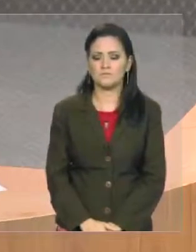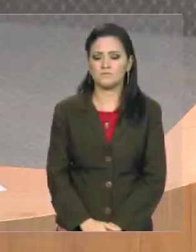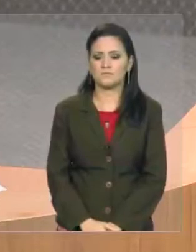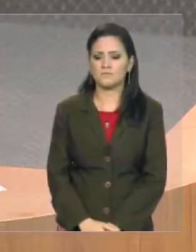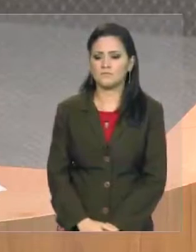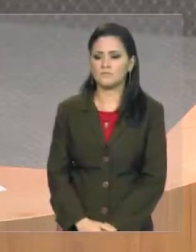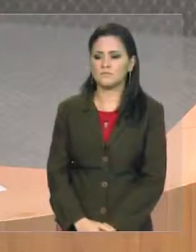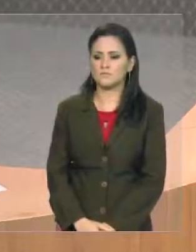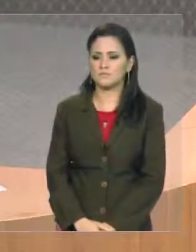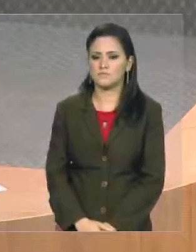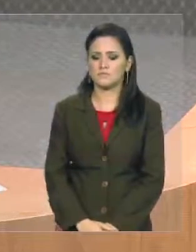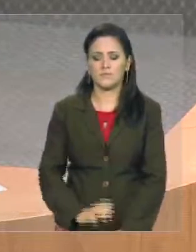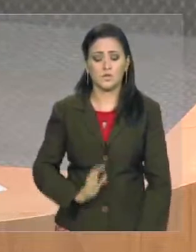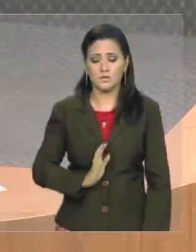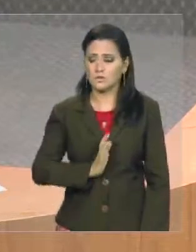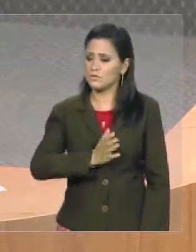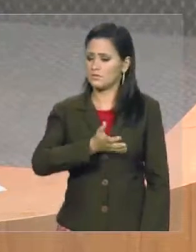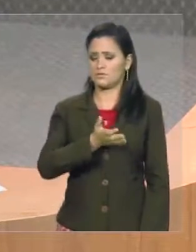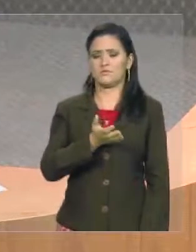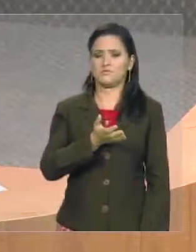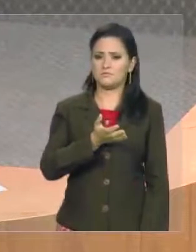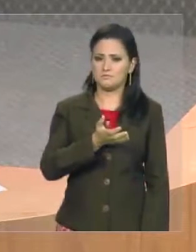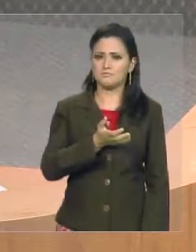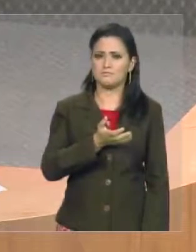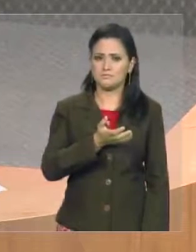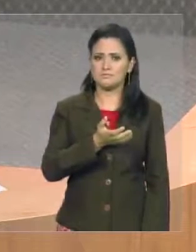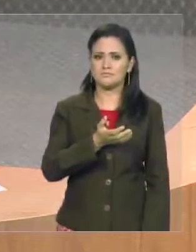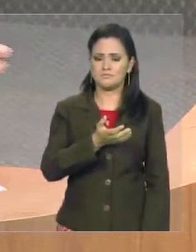é ridículo, é absurdo.